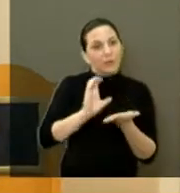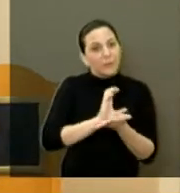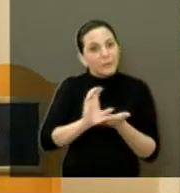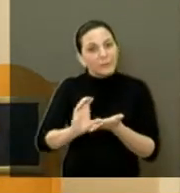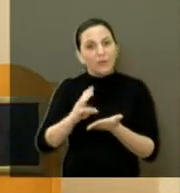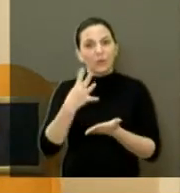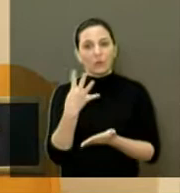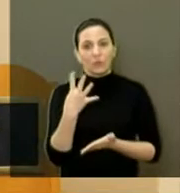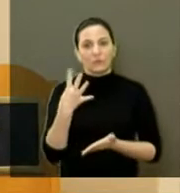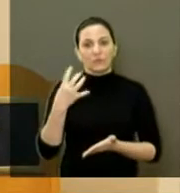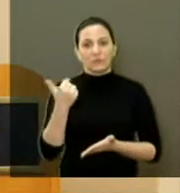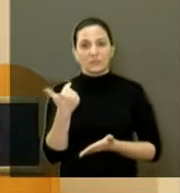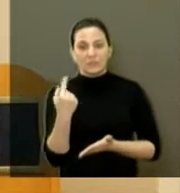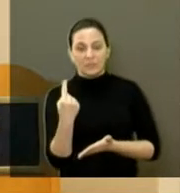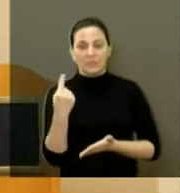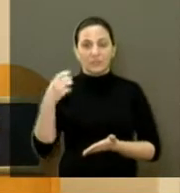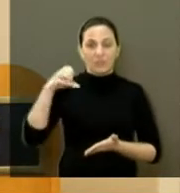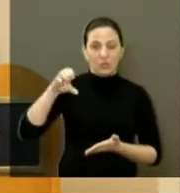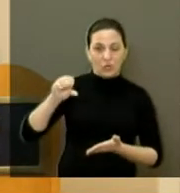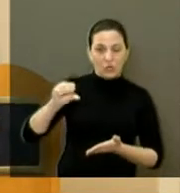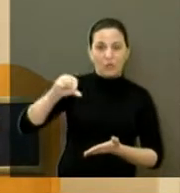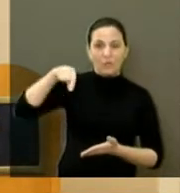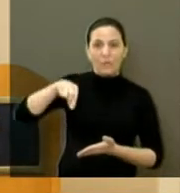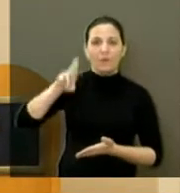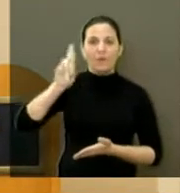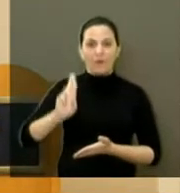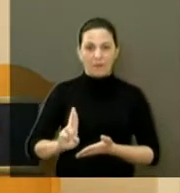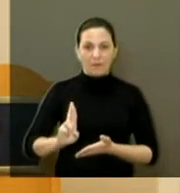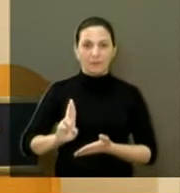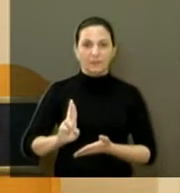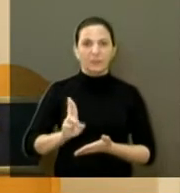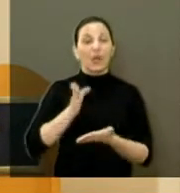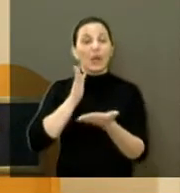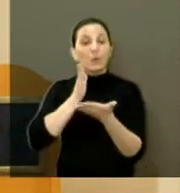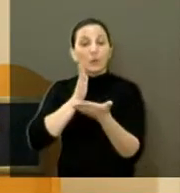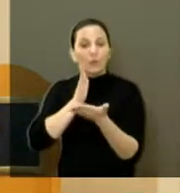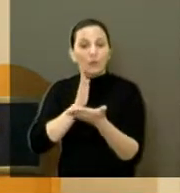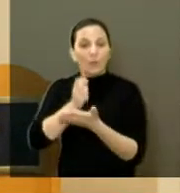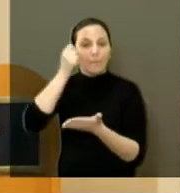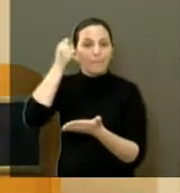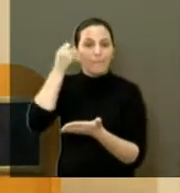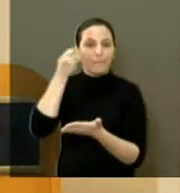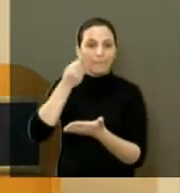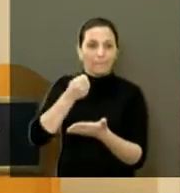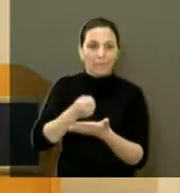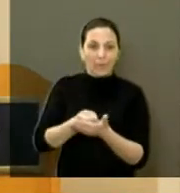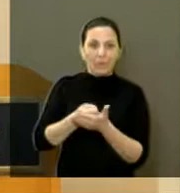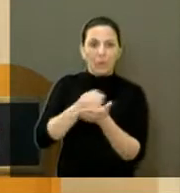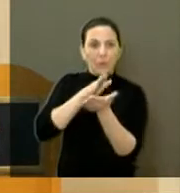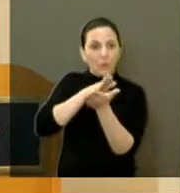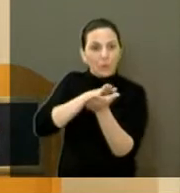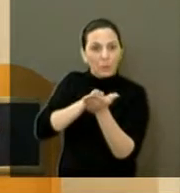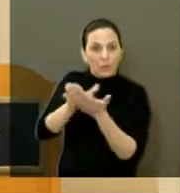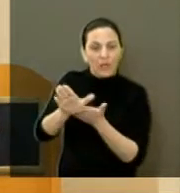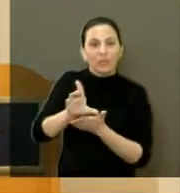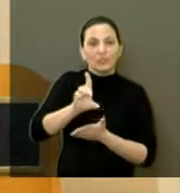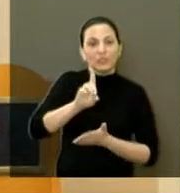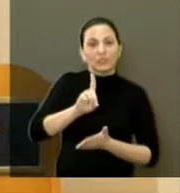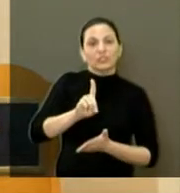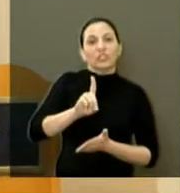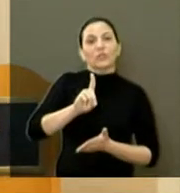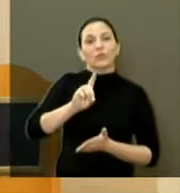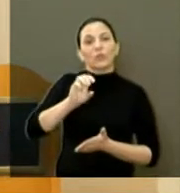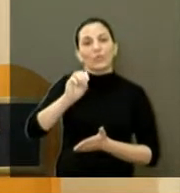mil. Esse repasse foi aprovado, empenhado, publicado de diário oficial da